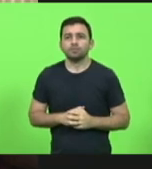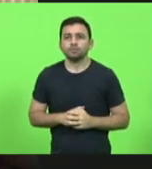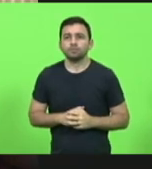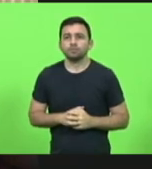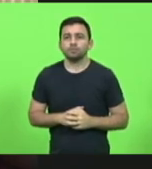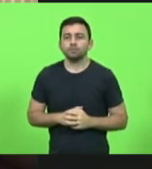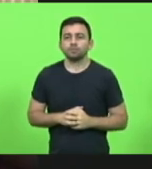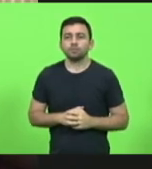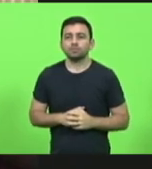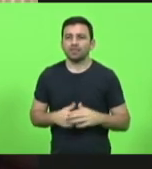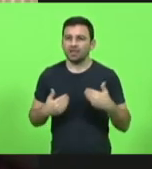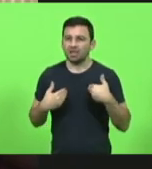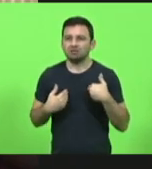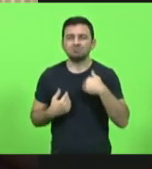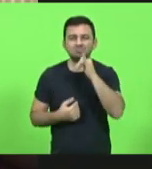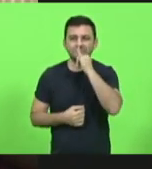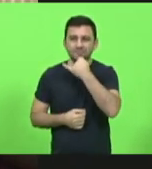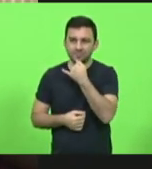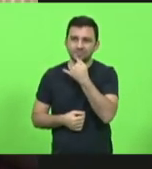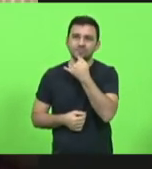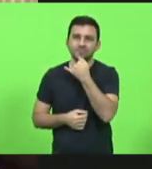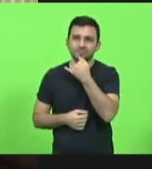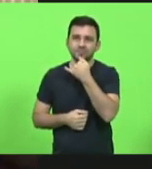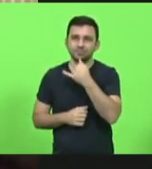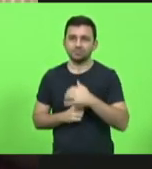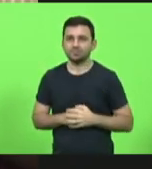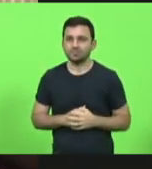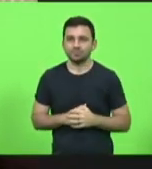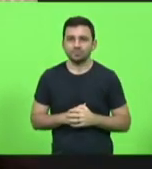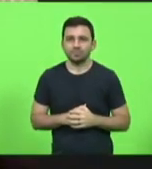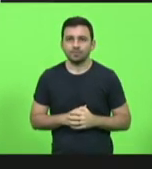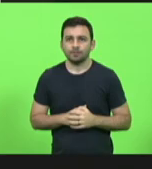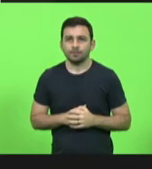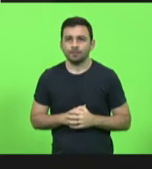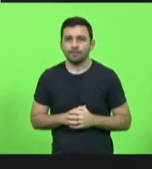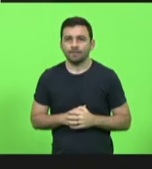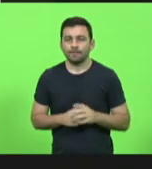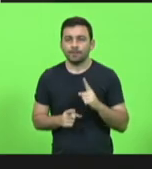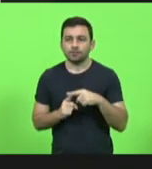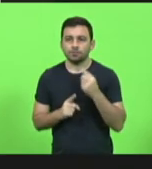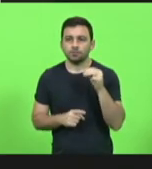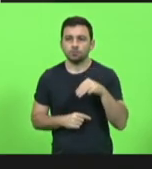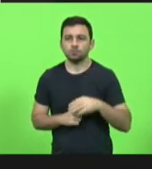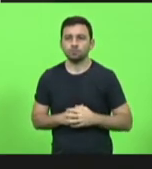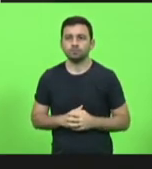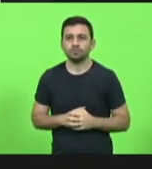Estou muito chateado. Deputado, mais um minuto para concluir?